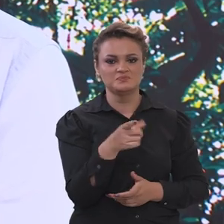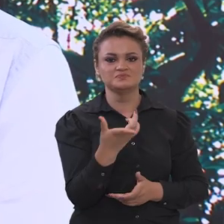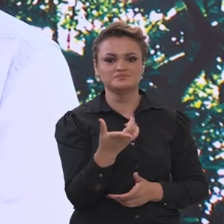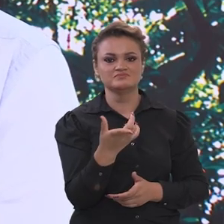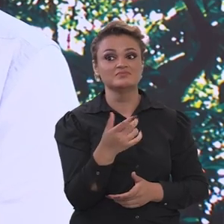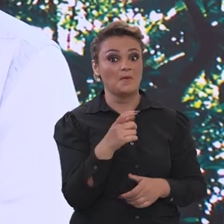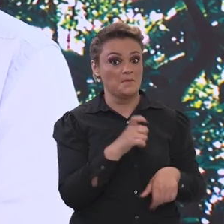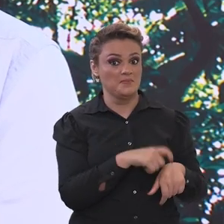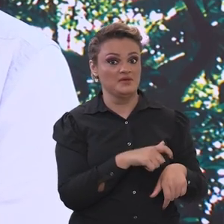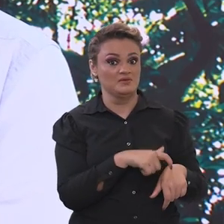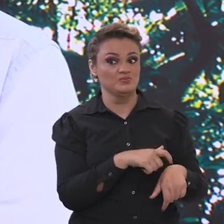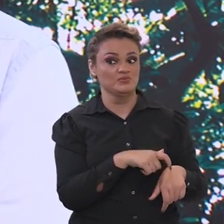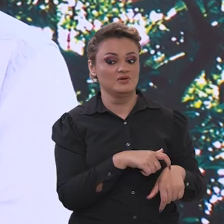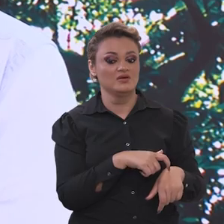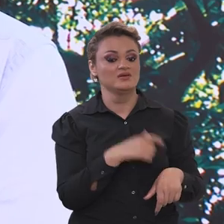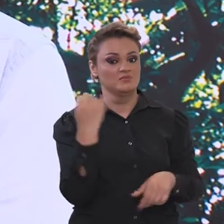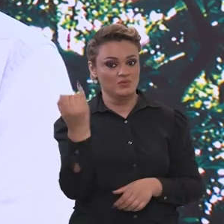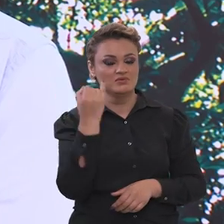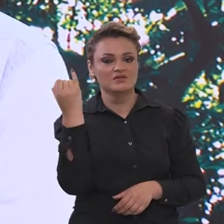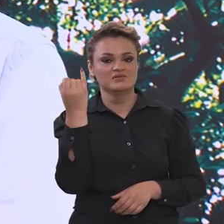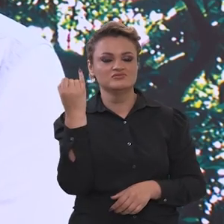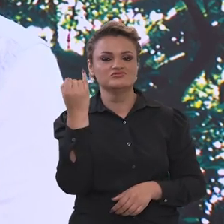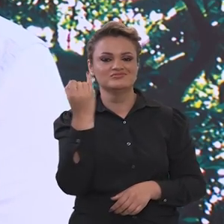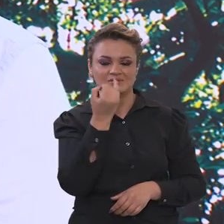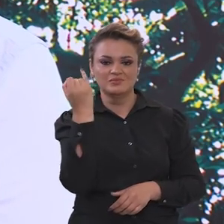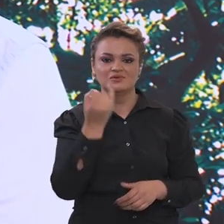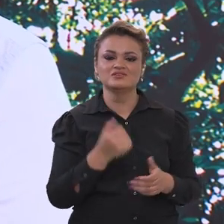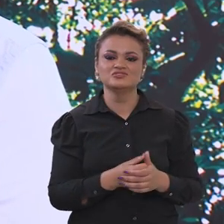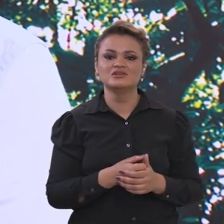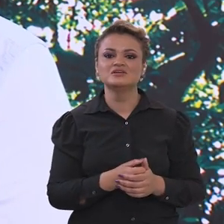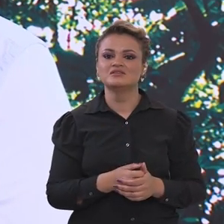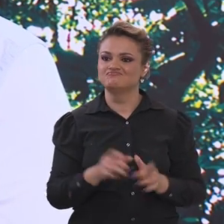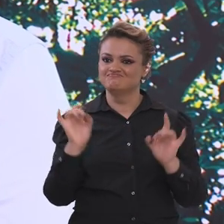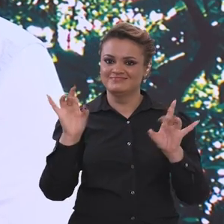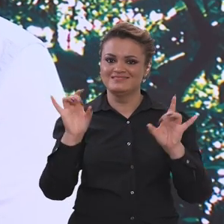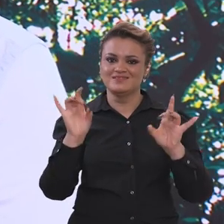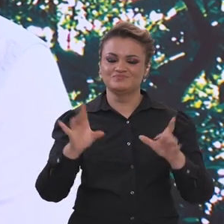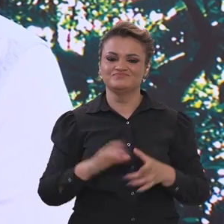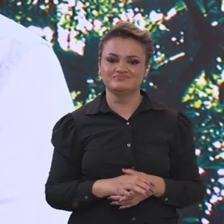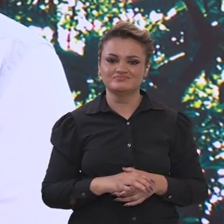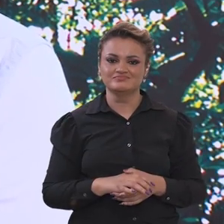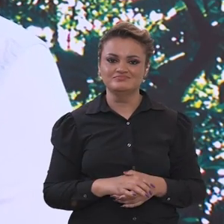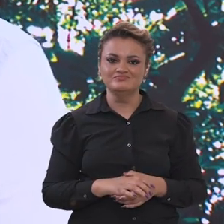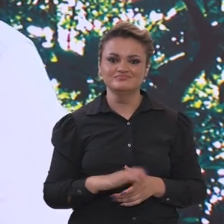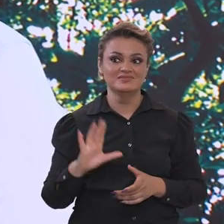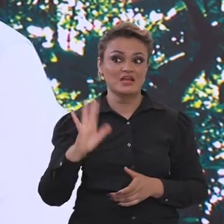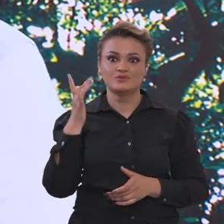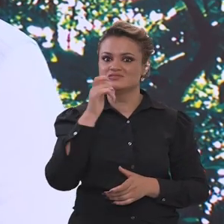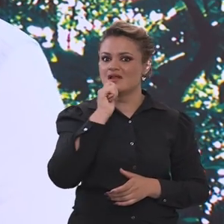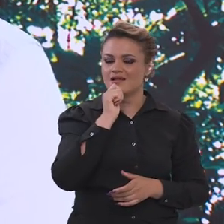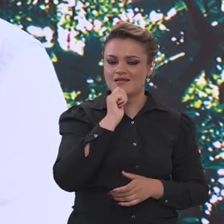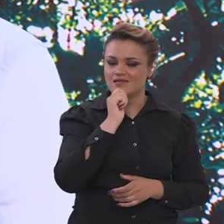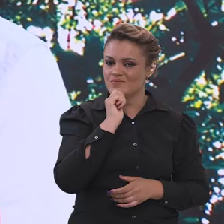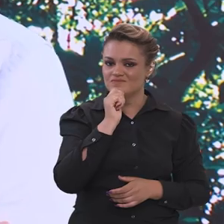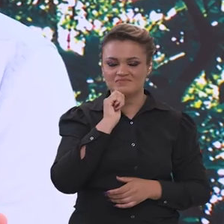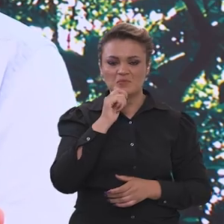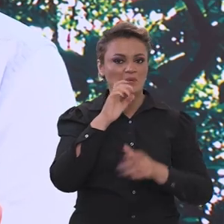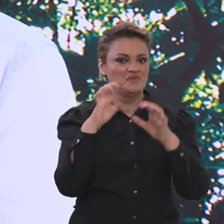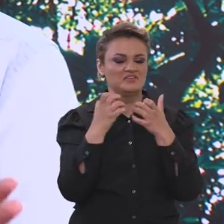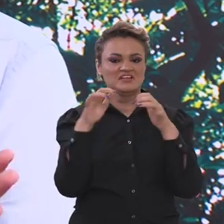um momento muito importante e singular. Não tinha ocorrido ainda